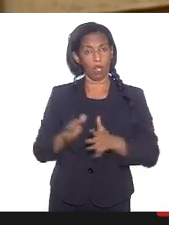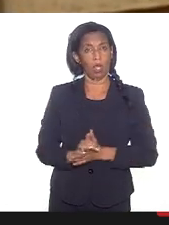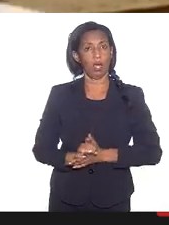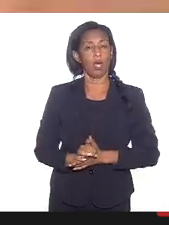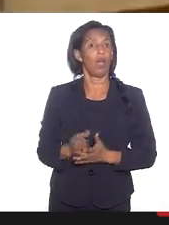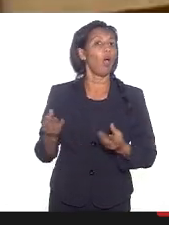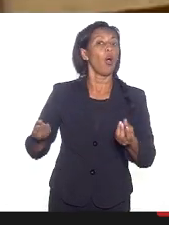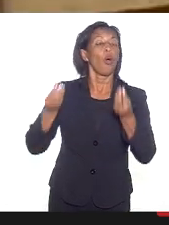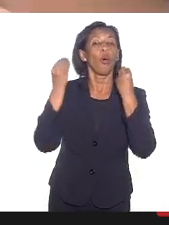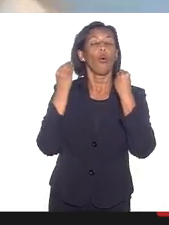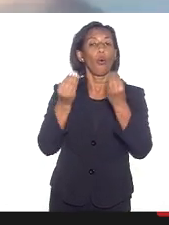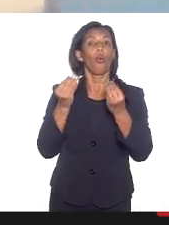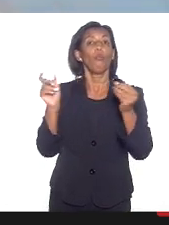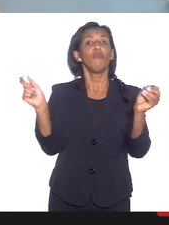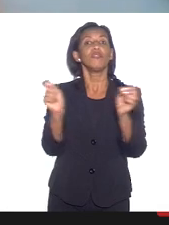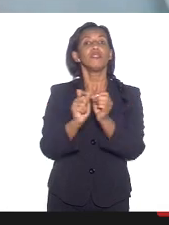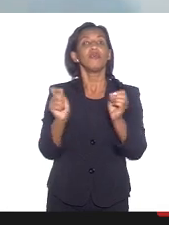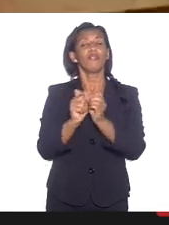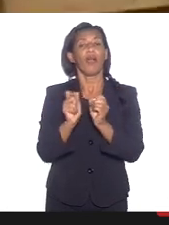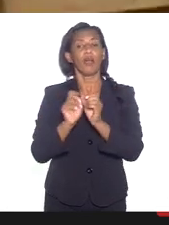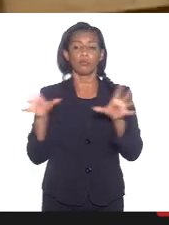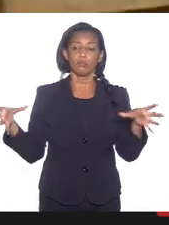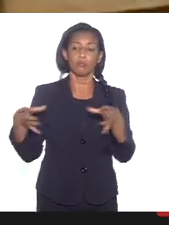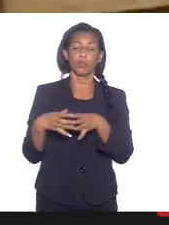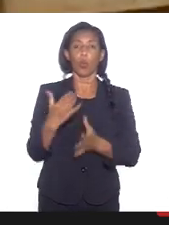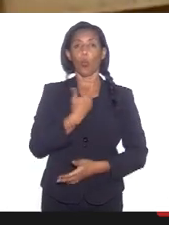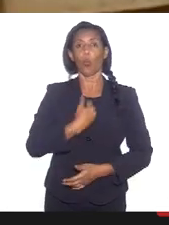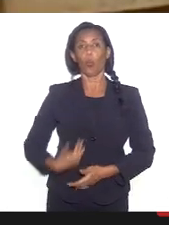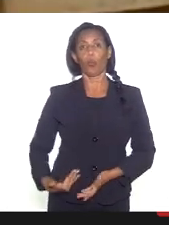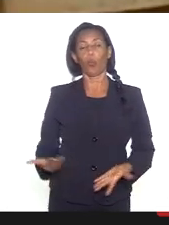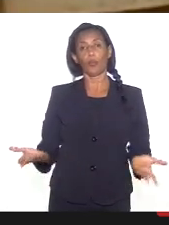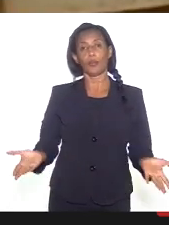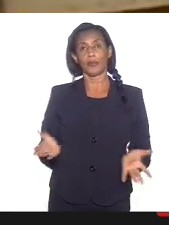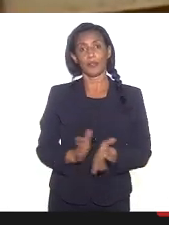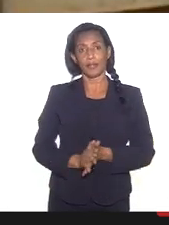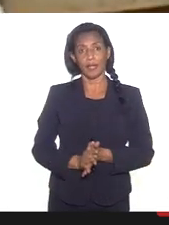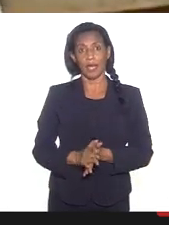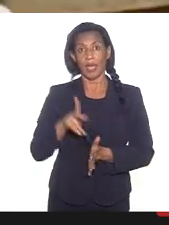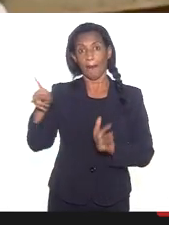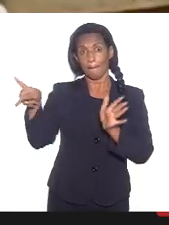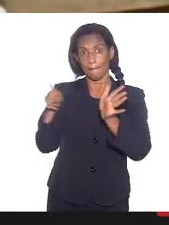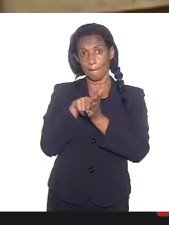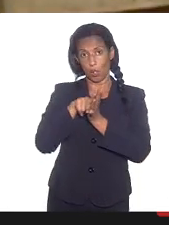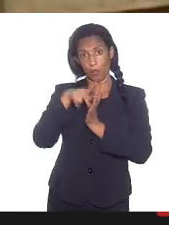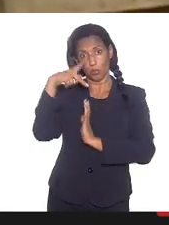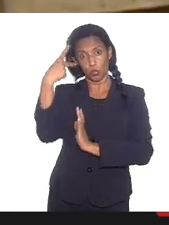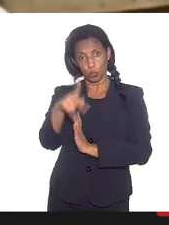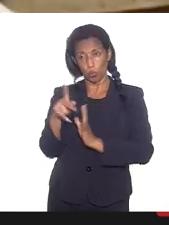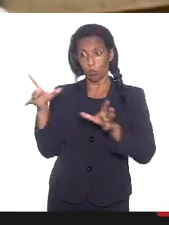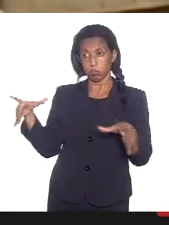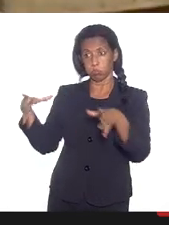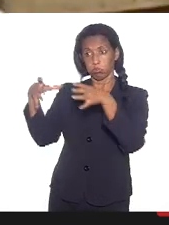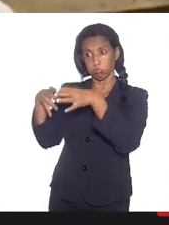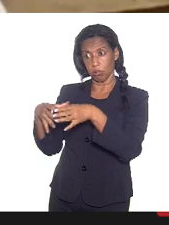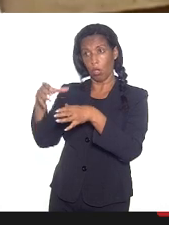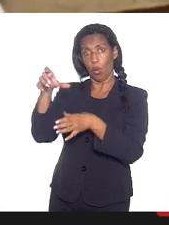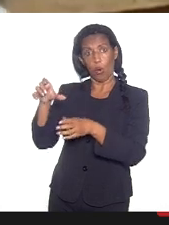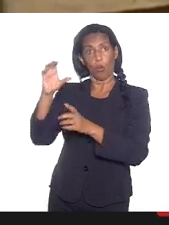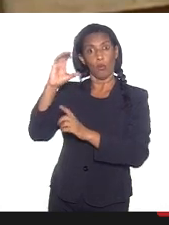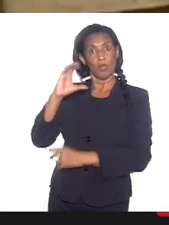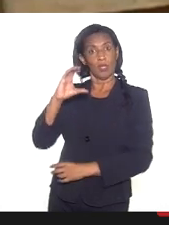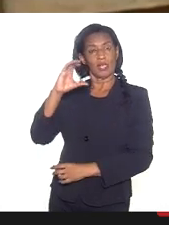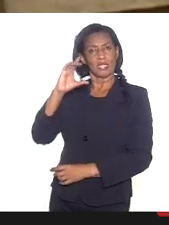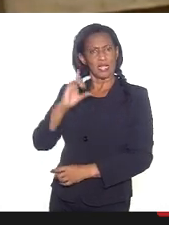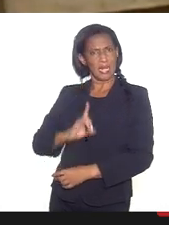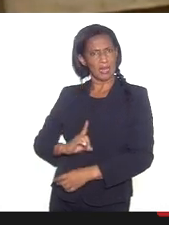concessões públicas? Olha que poideira. A concessão é pública, quer dizer, de sua propriedade também, Marcos, como cidadão brasileiro, e essa